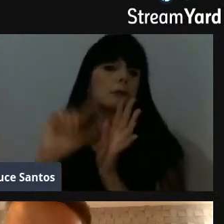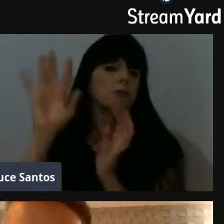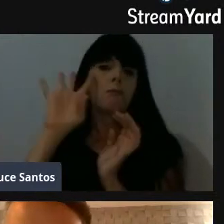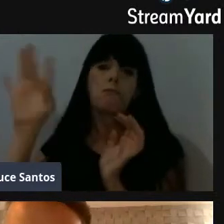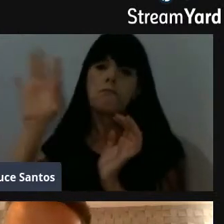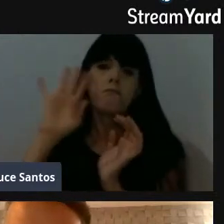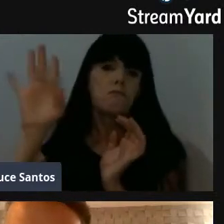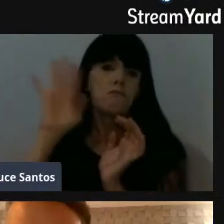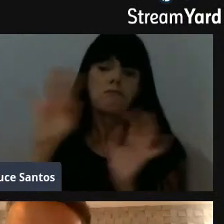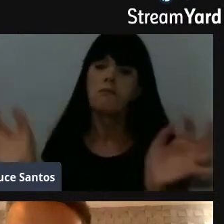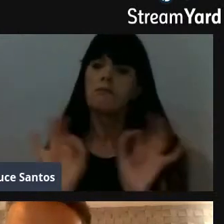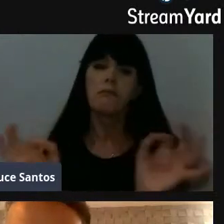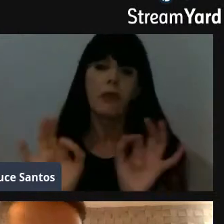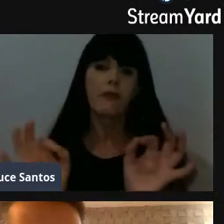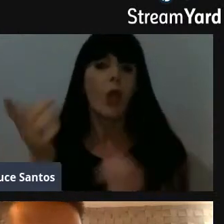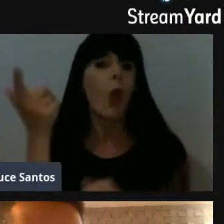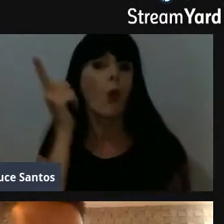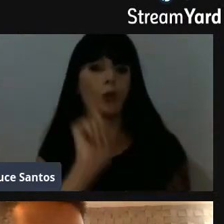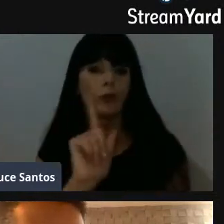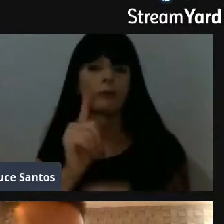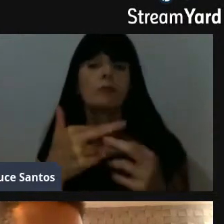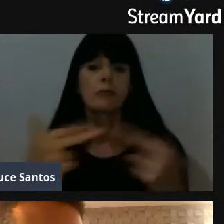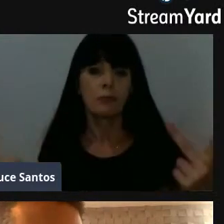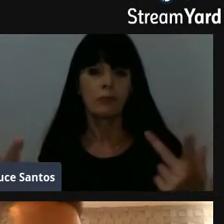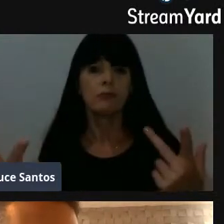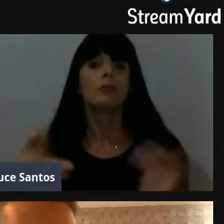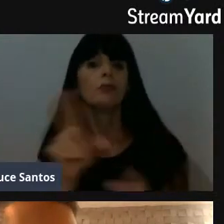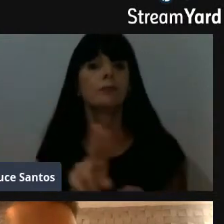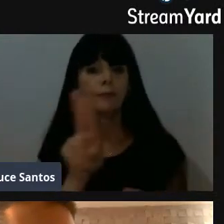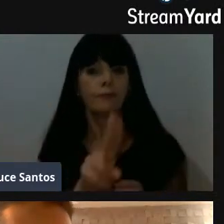conseguiria, talvez um dia ter internet em suas casas,